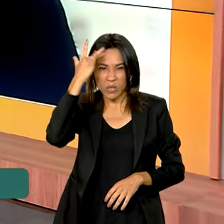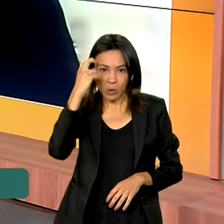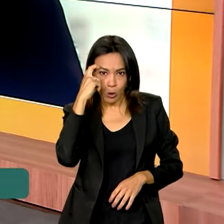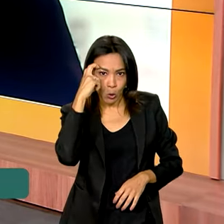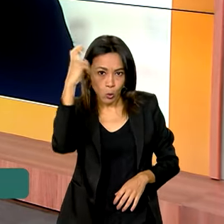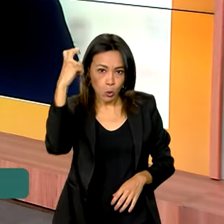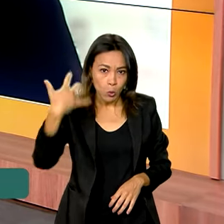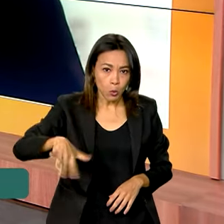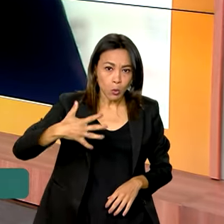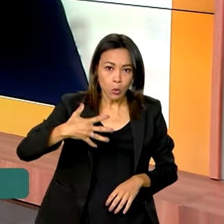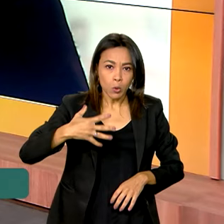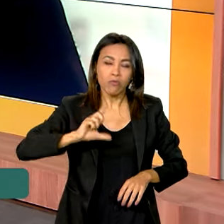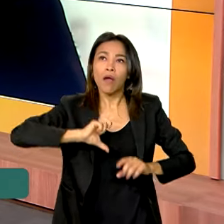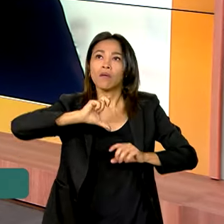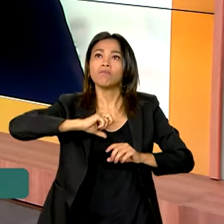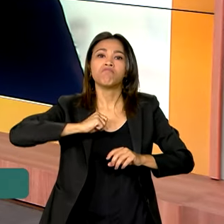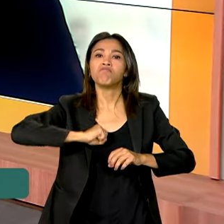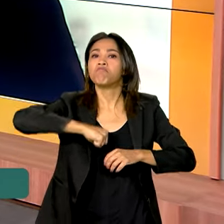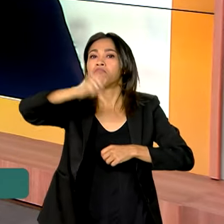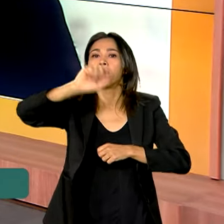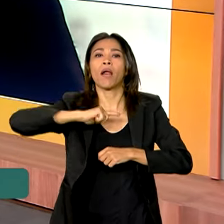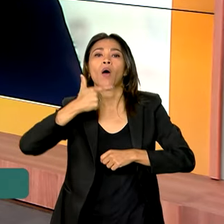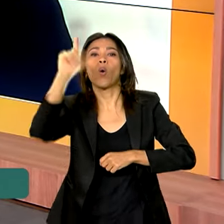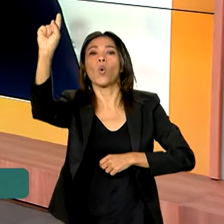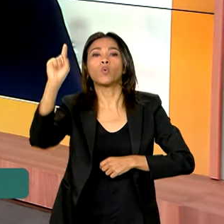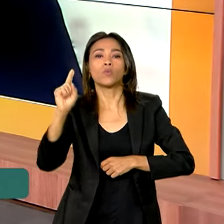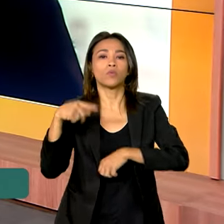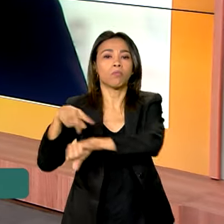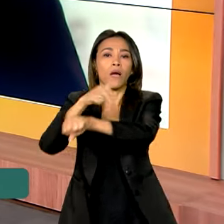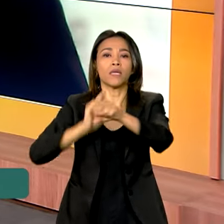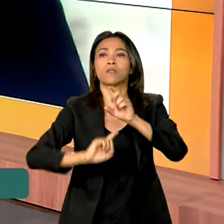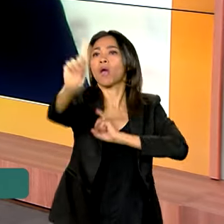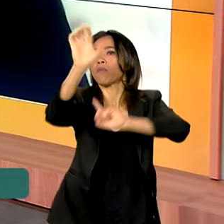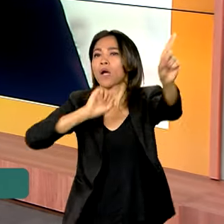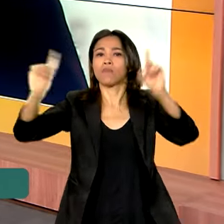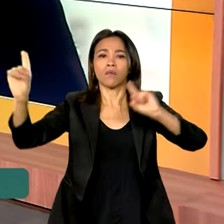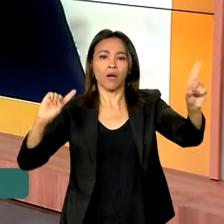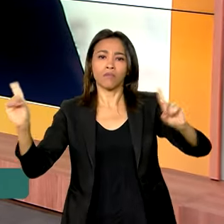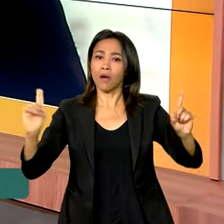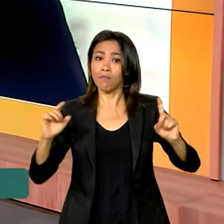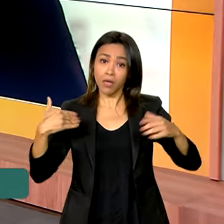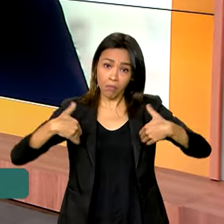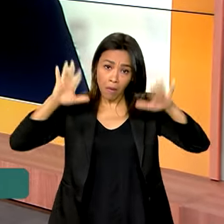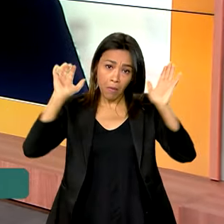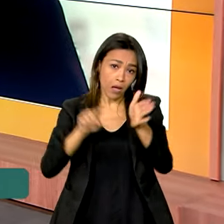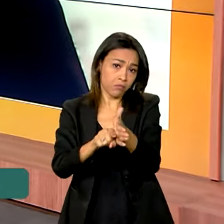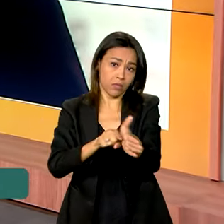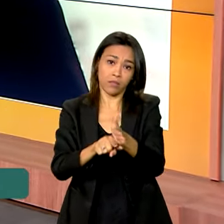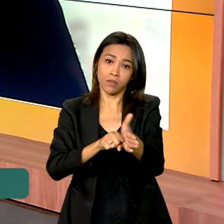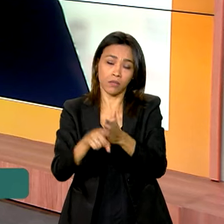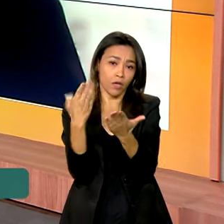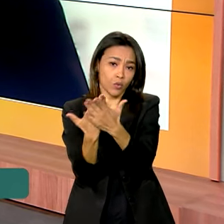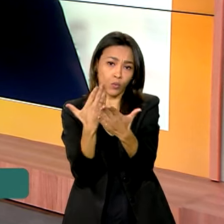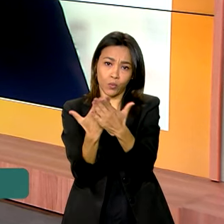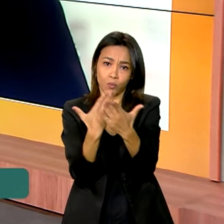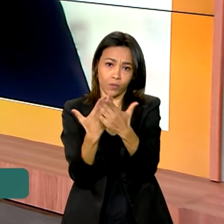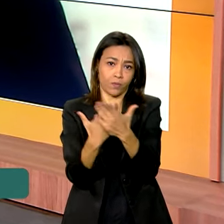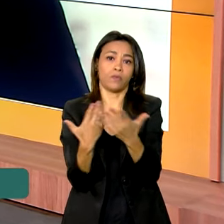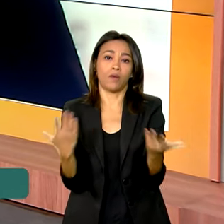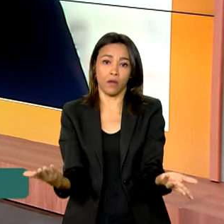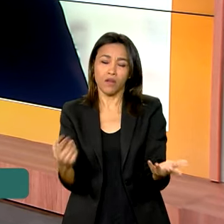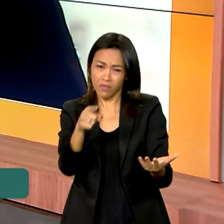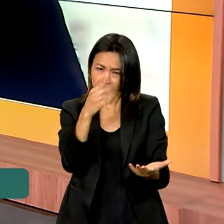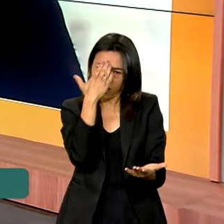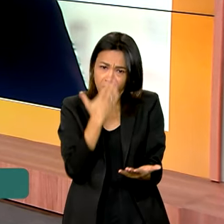Vamos dizer assim, os cientistas brasileiros muitas vezes optam por sair do país para ter mais condições aí de realizar as pesquisas.